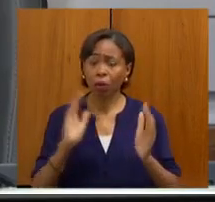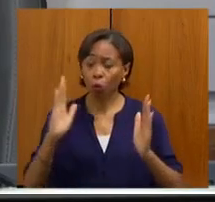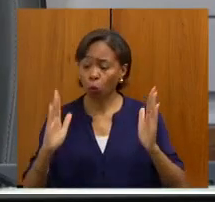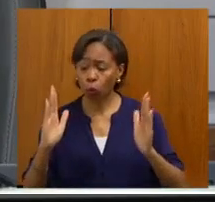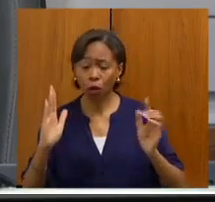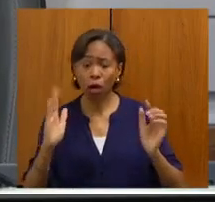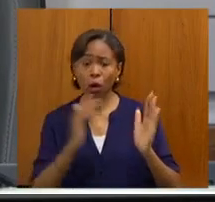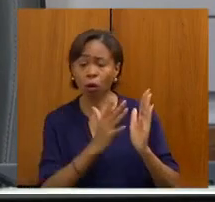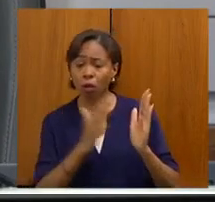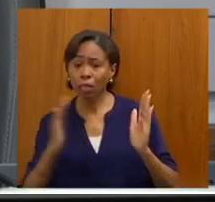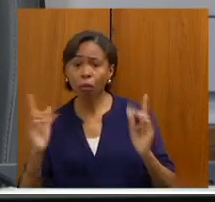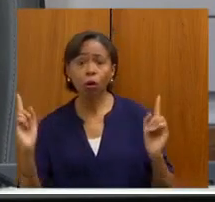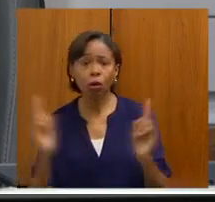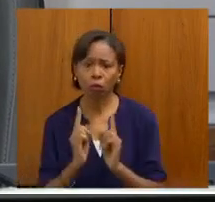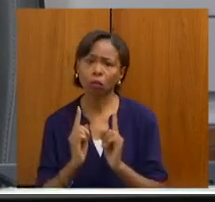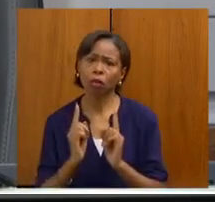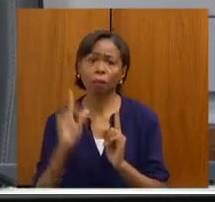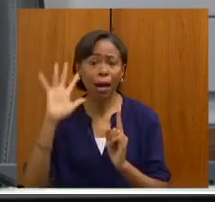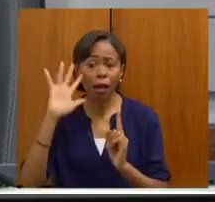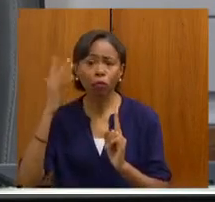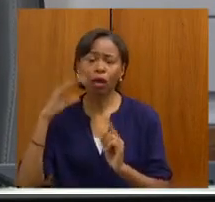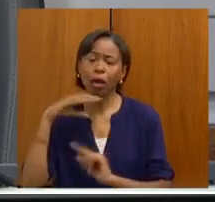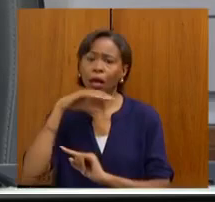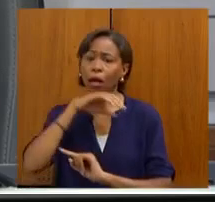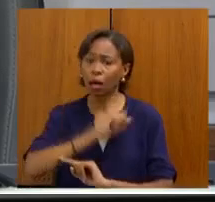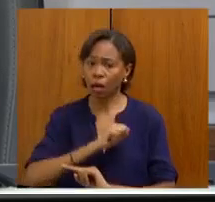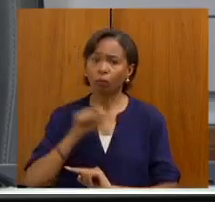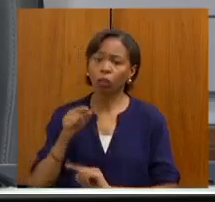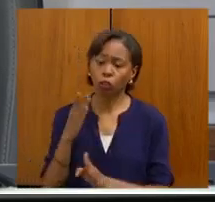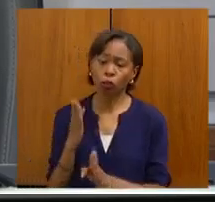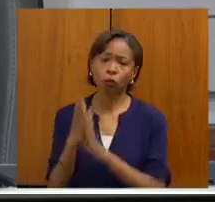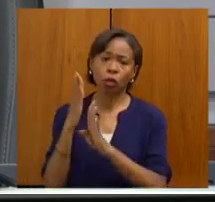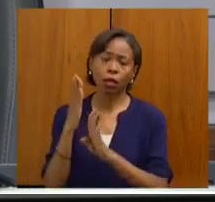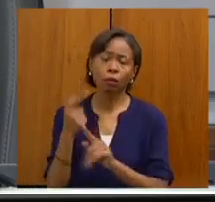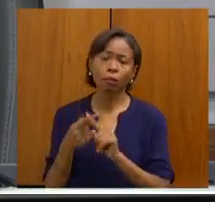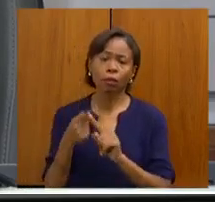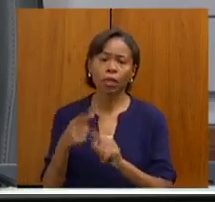e aí isso roda entre fortalecimento de serviços